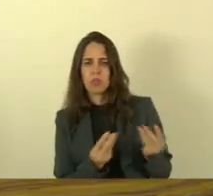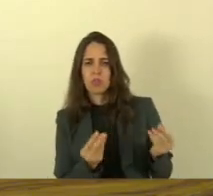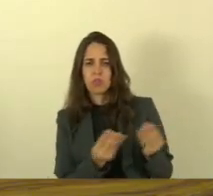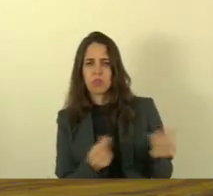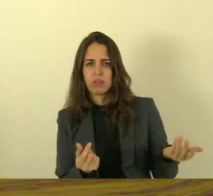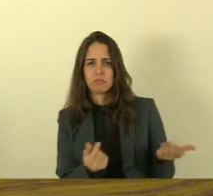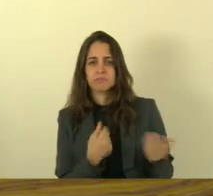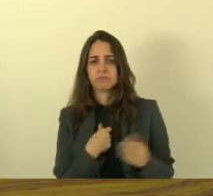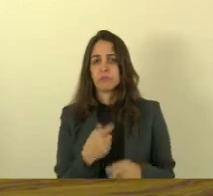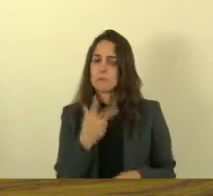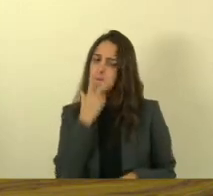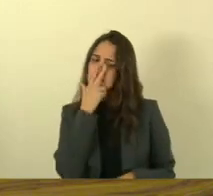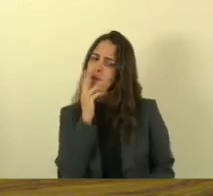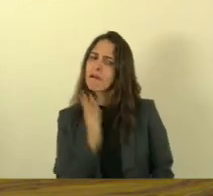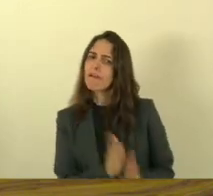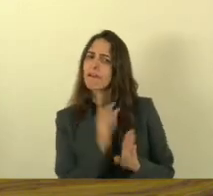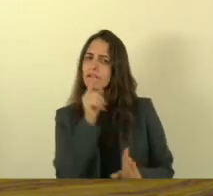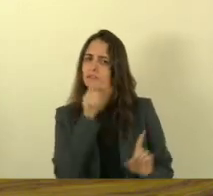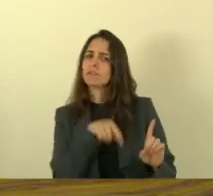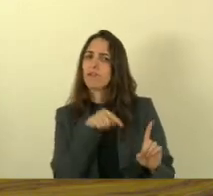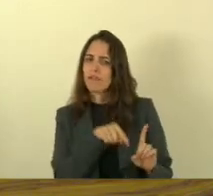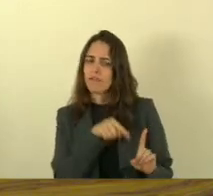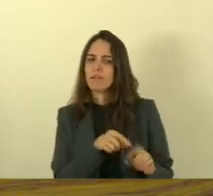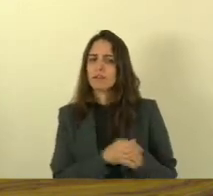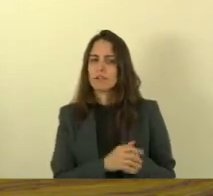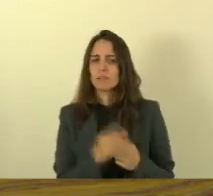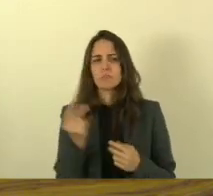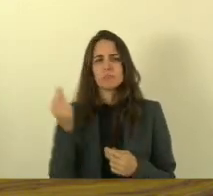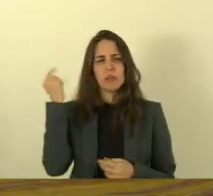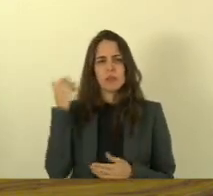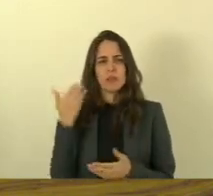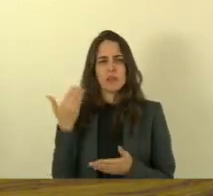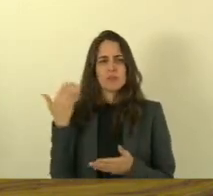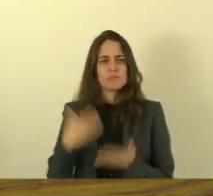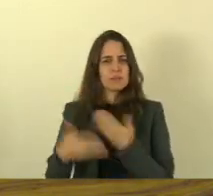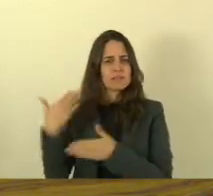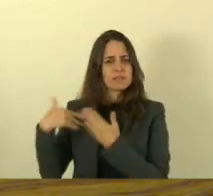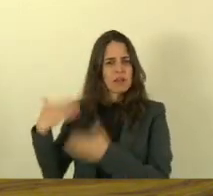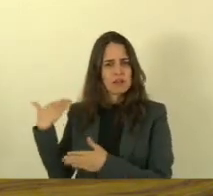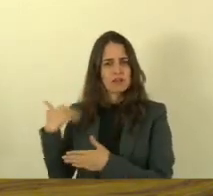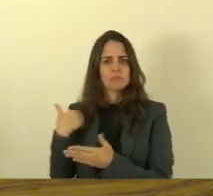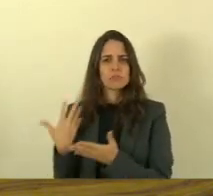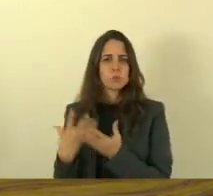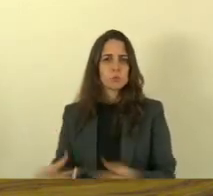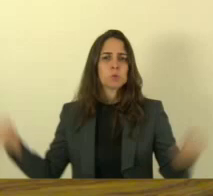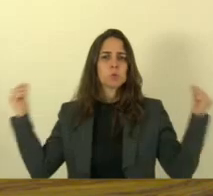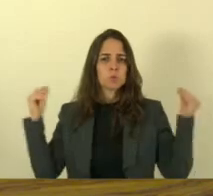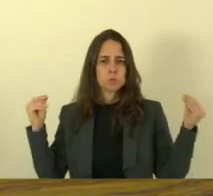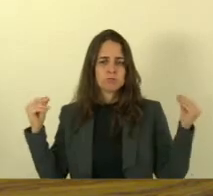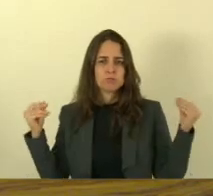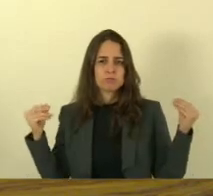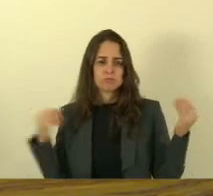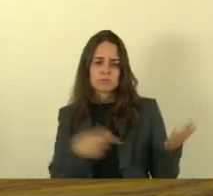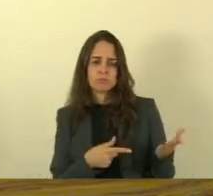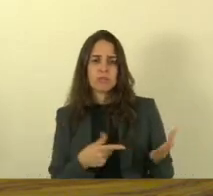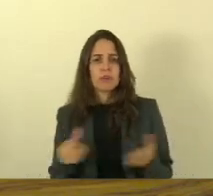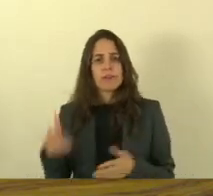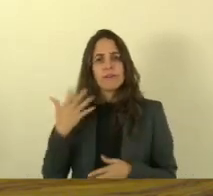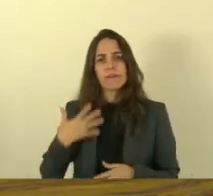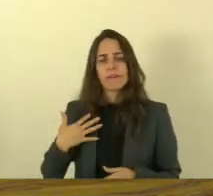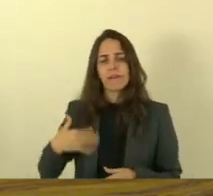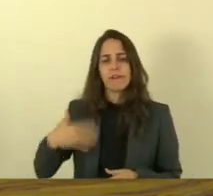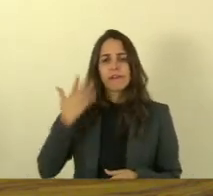-se da pessoa que está em questão e que havia desaparecido agora precisa também dar um acolhimento a essas